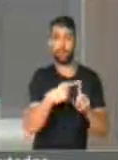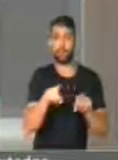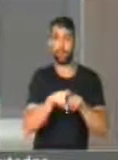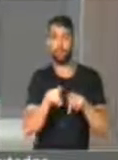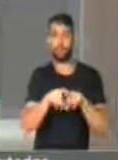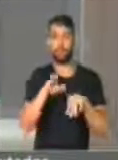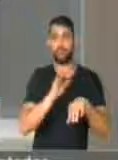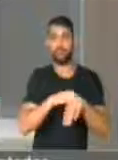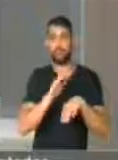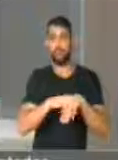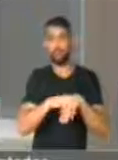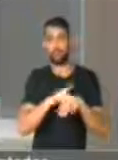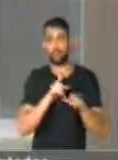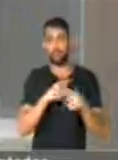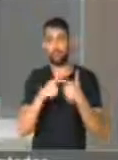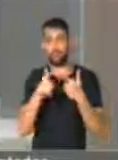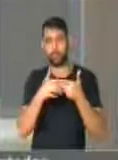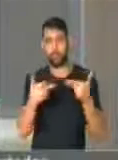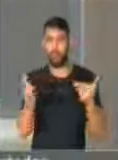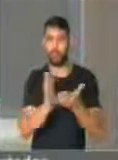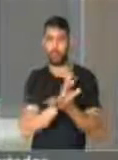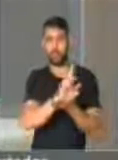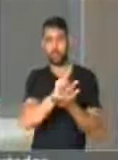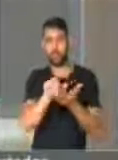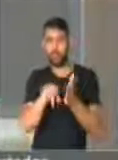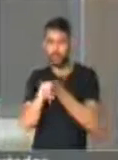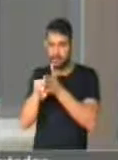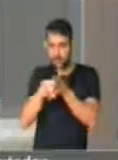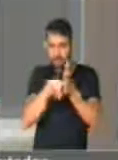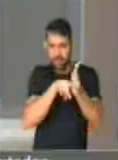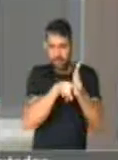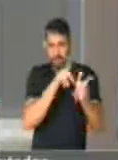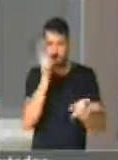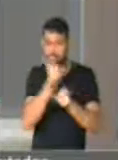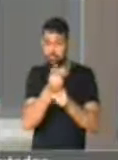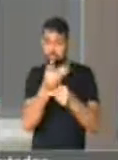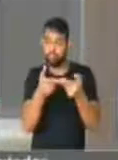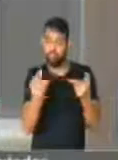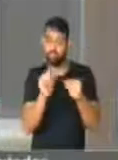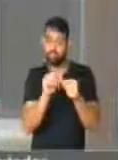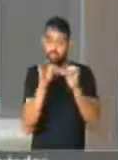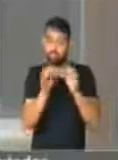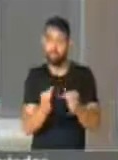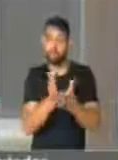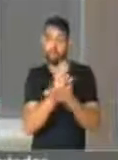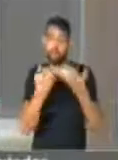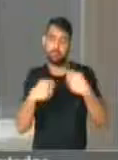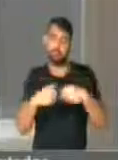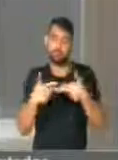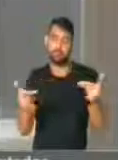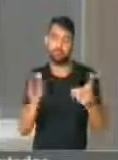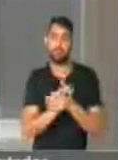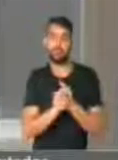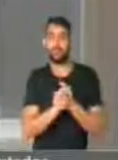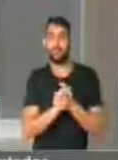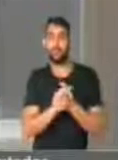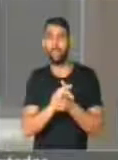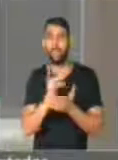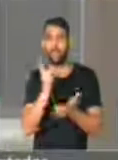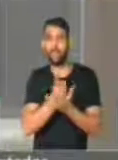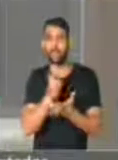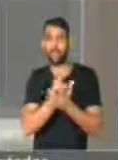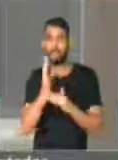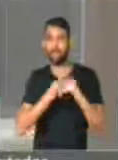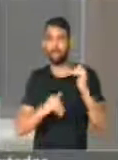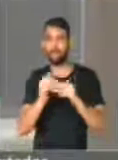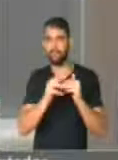também muitos apuros em função de várias apurações aí, justas, necessárias, certamente